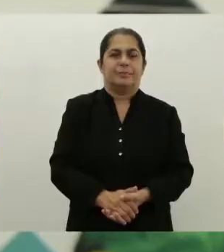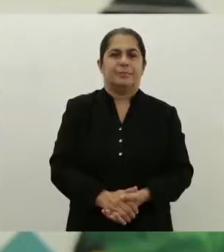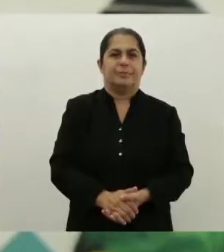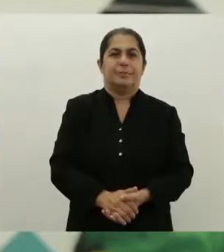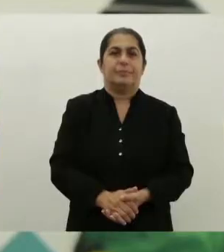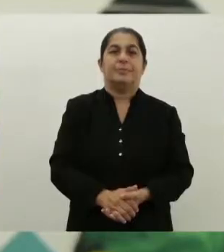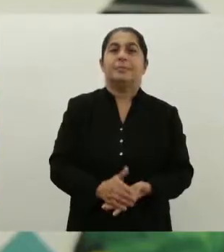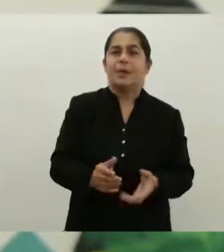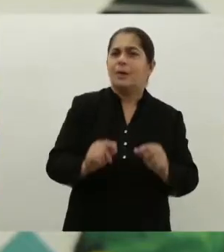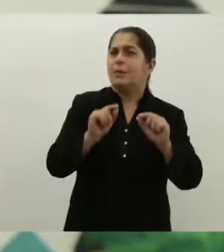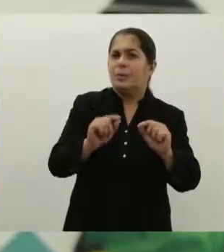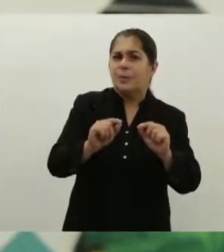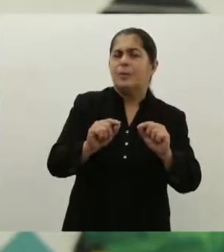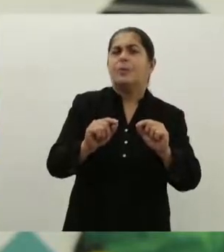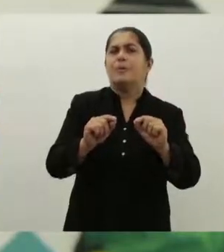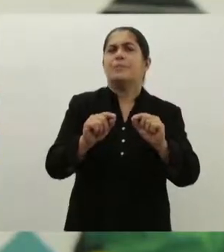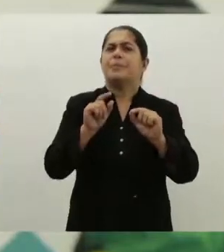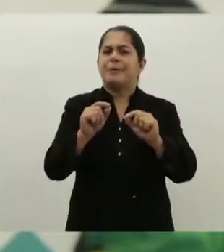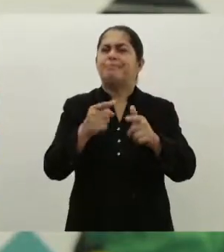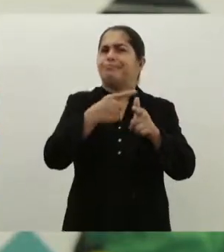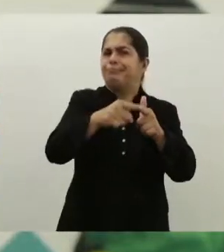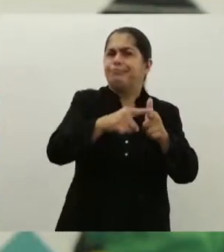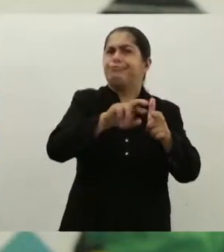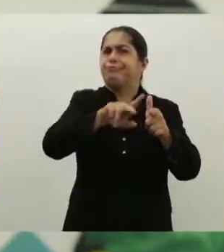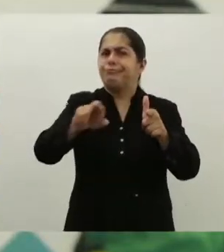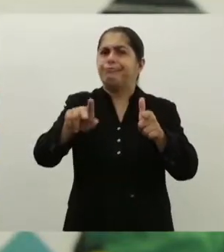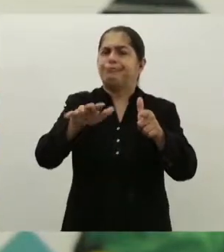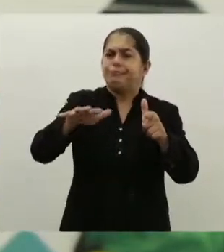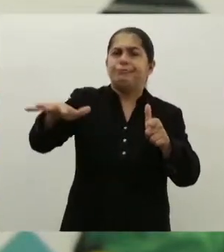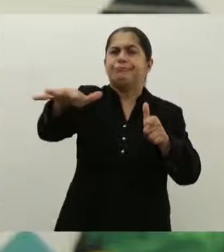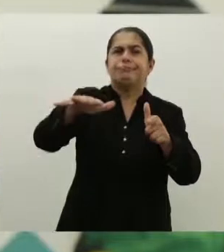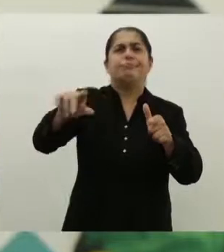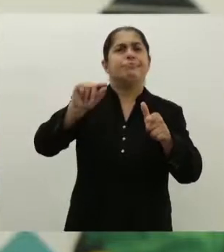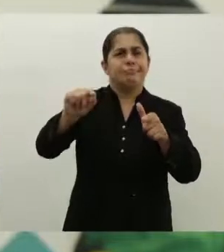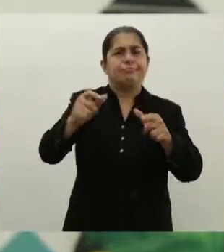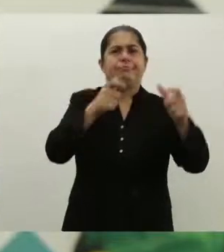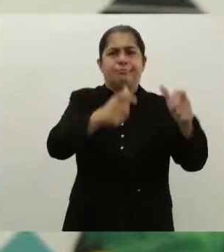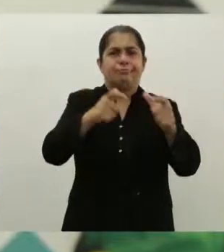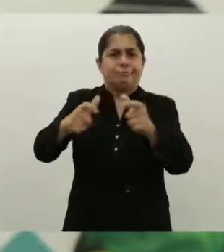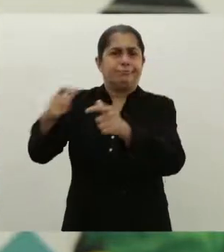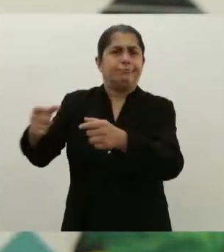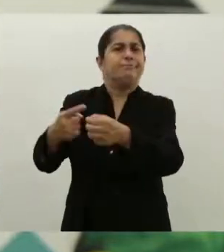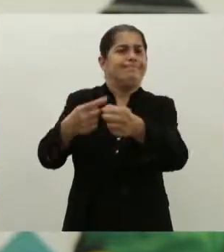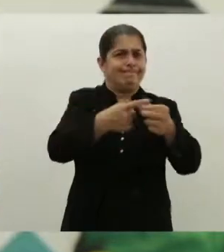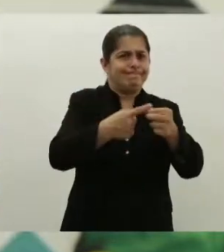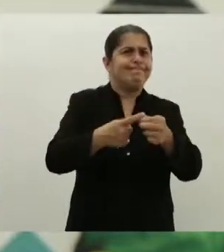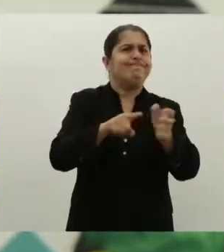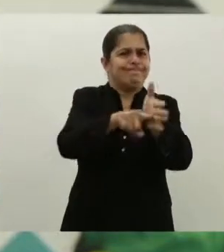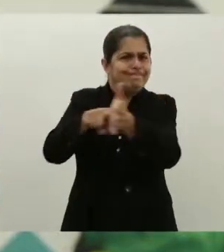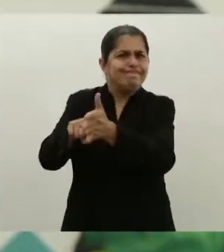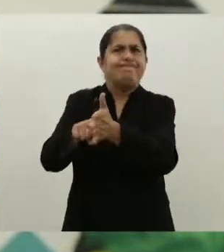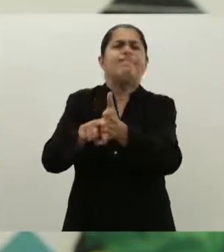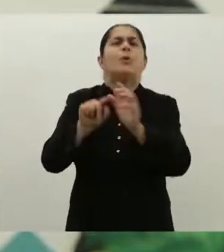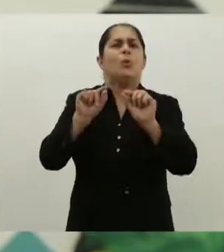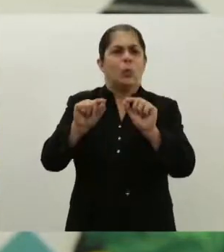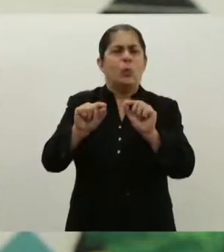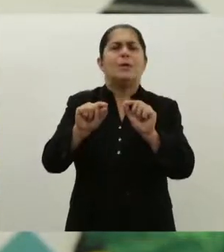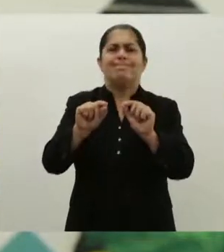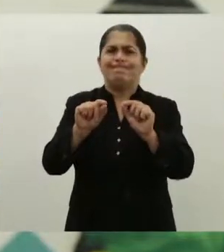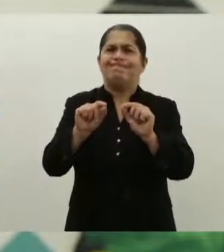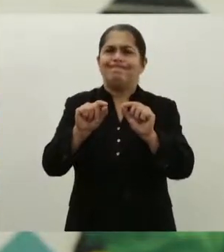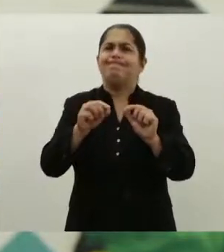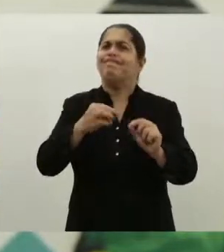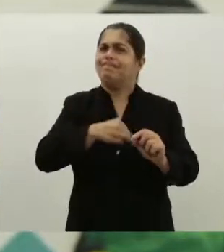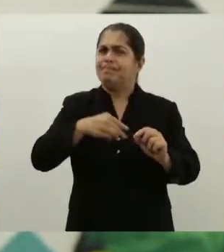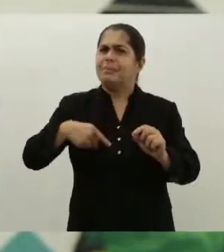Saber quais são os principais problemas da população de cada município da Paraíba tem sido uma das principais preocupações